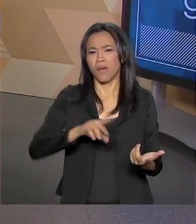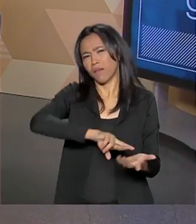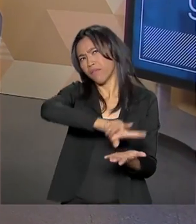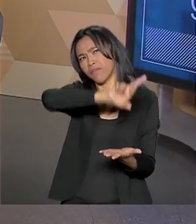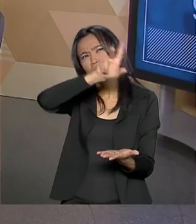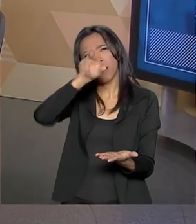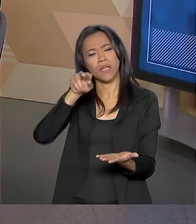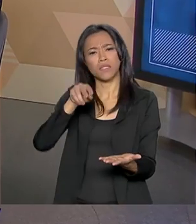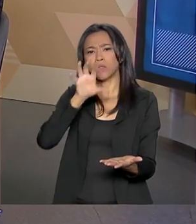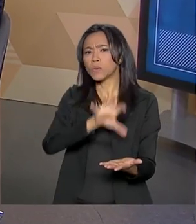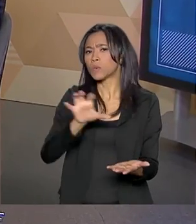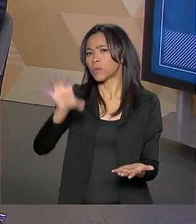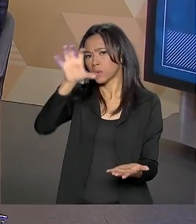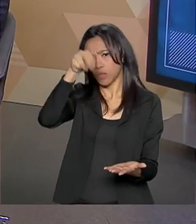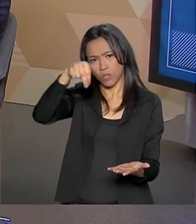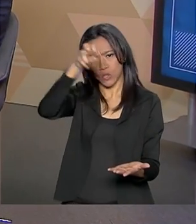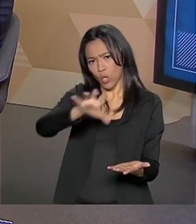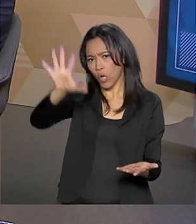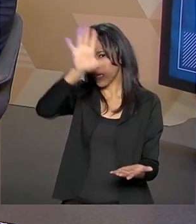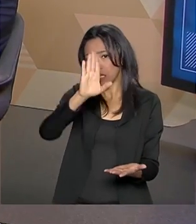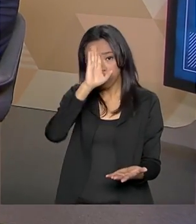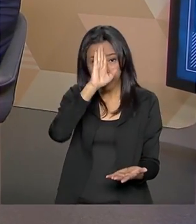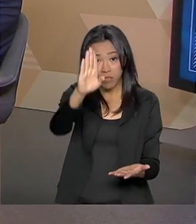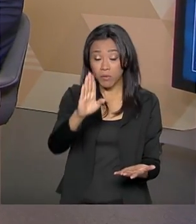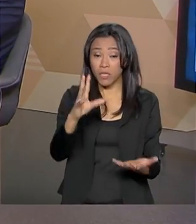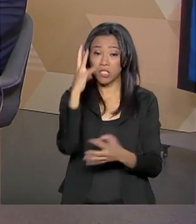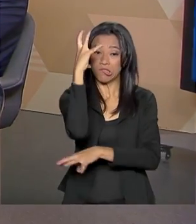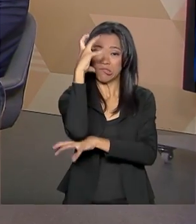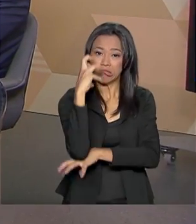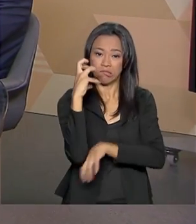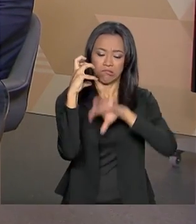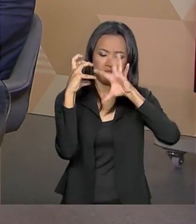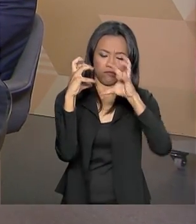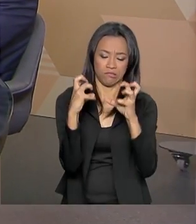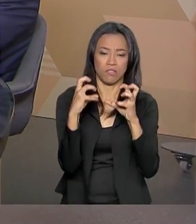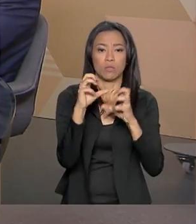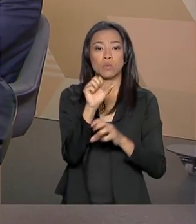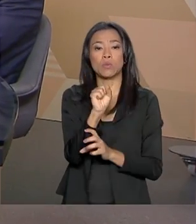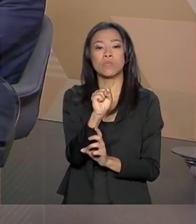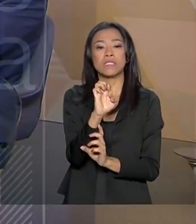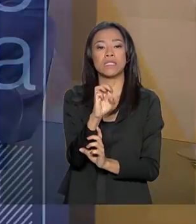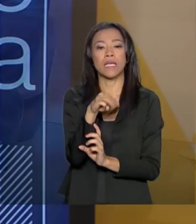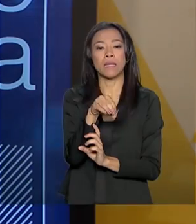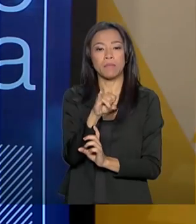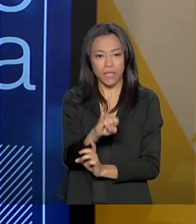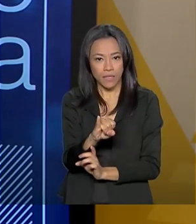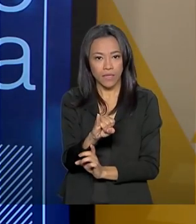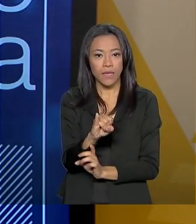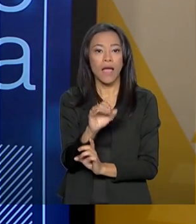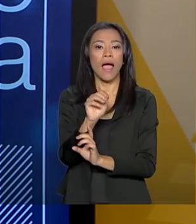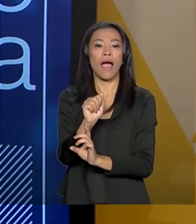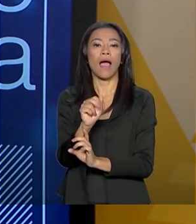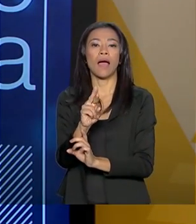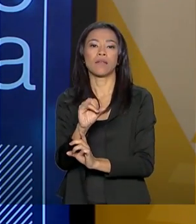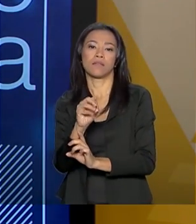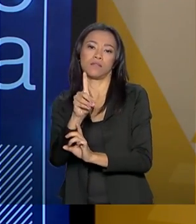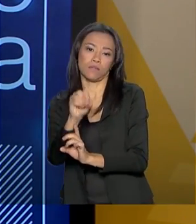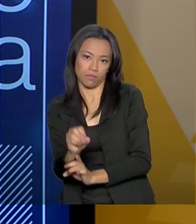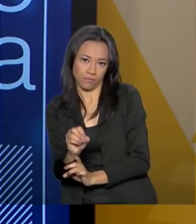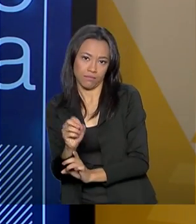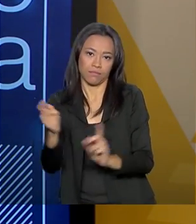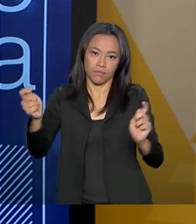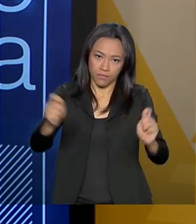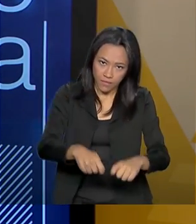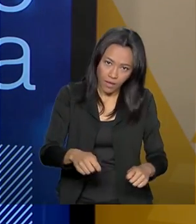Nordeste, principalmente do semiárido. Isso vai trazer muito êxito aos